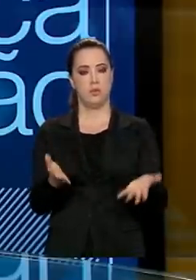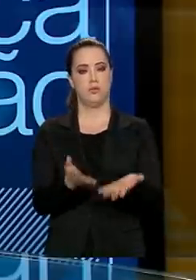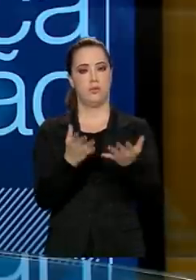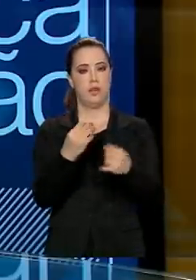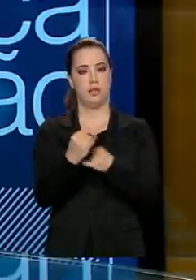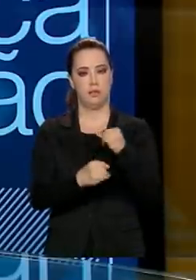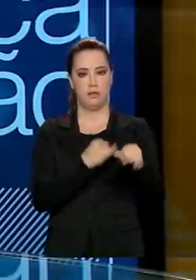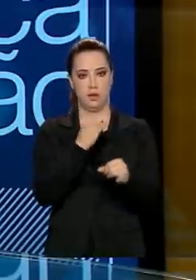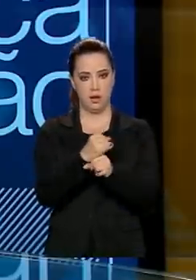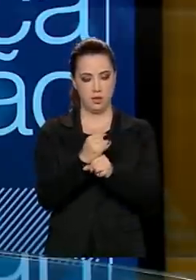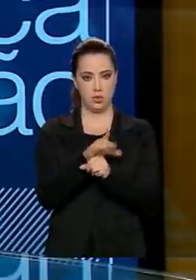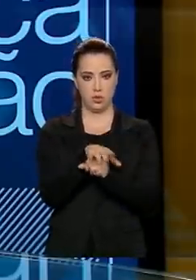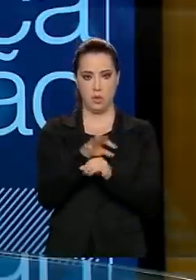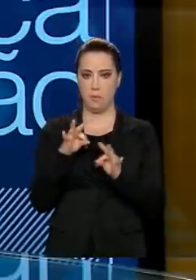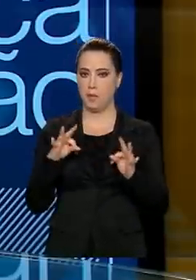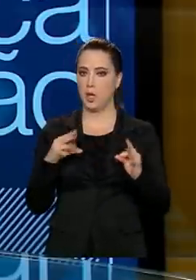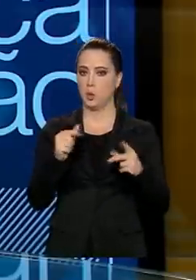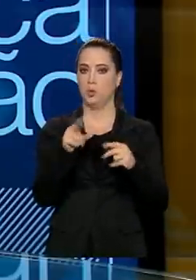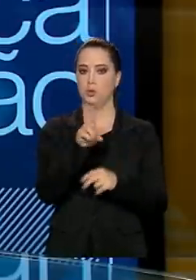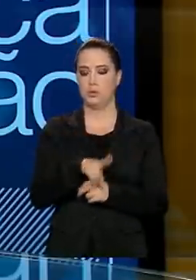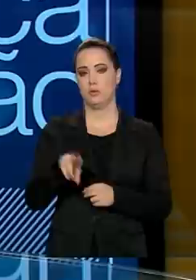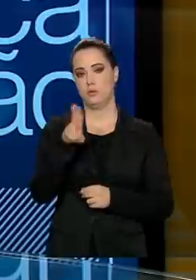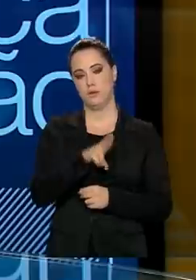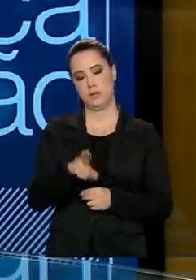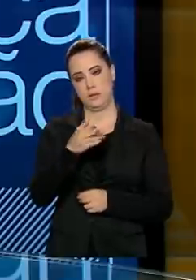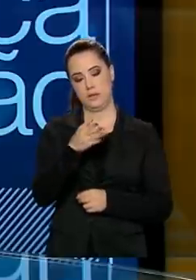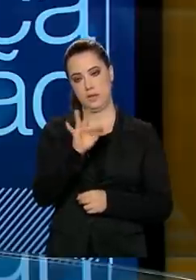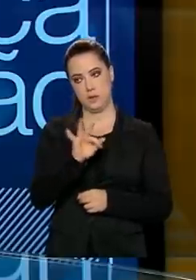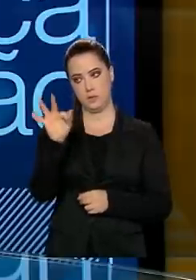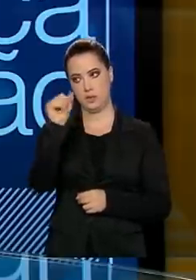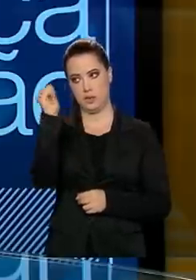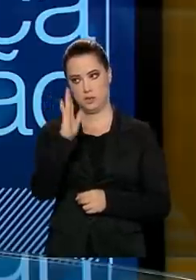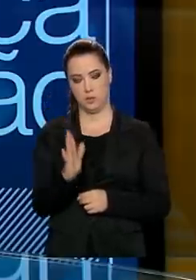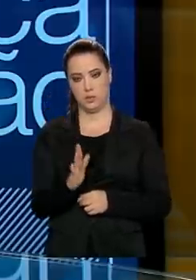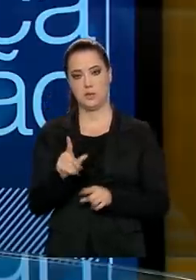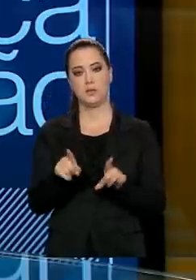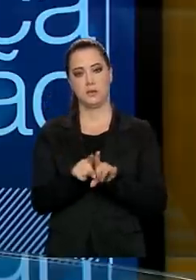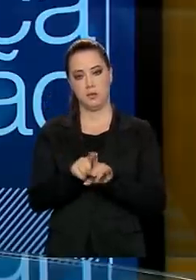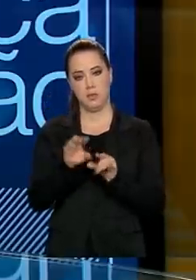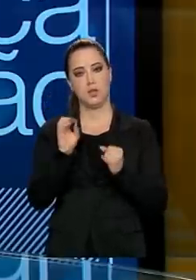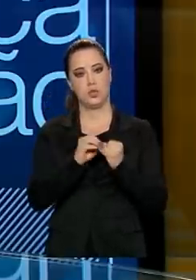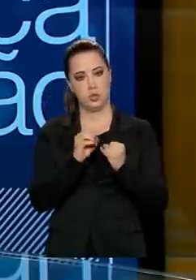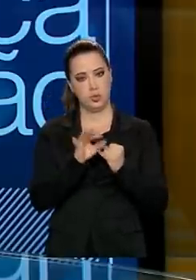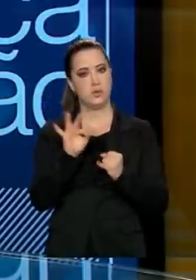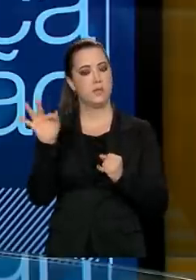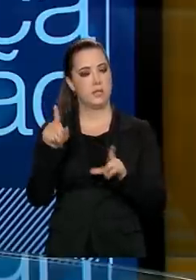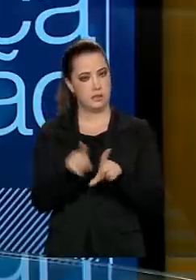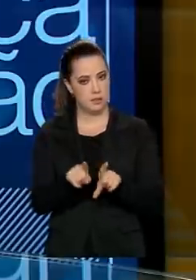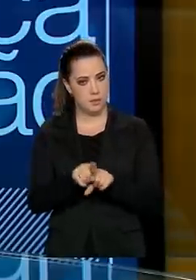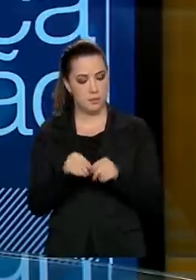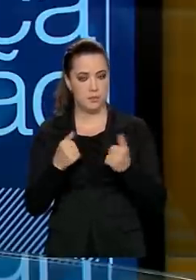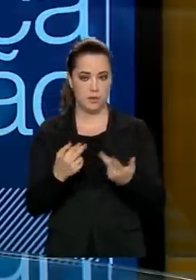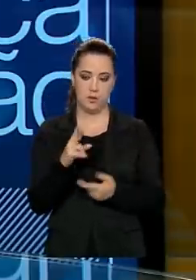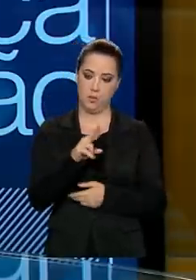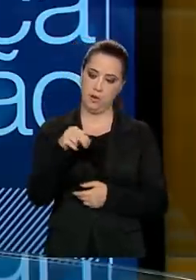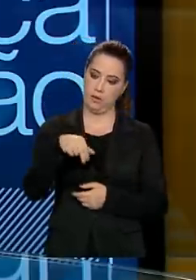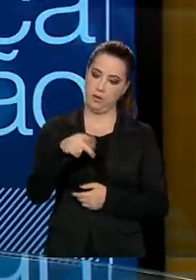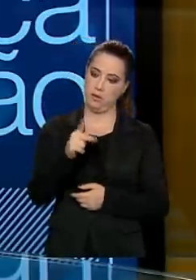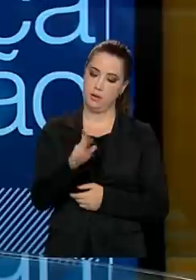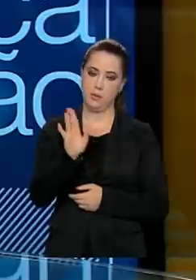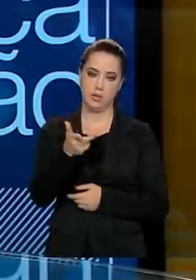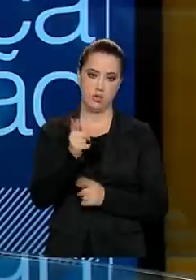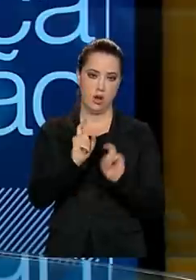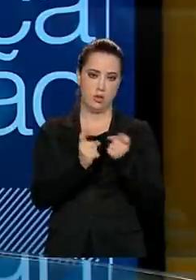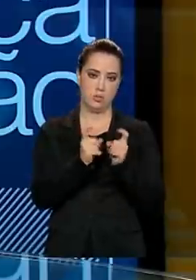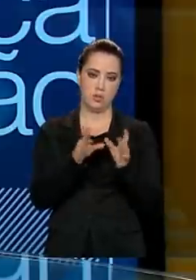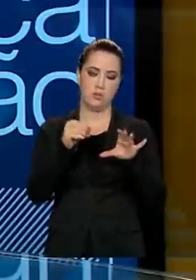internet para todas as universidades federais brasileiras e institutos federais. E a RNP já tem um contrato de